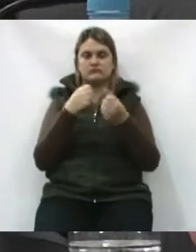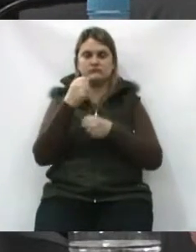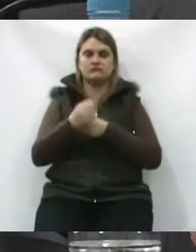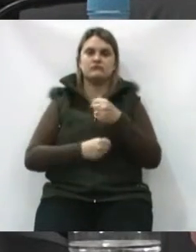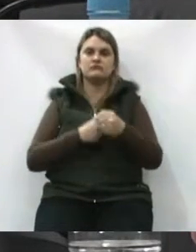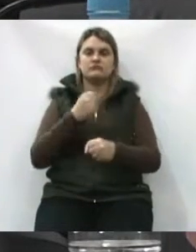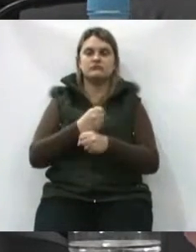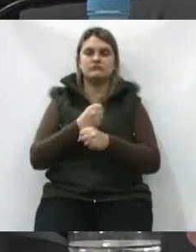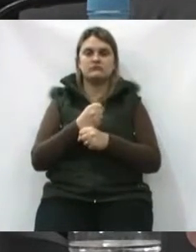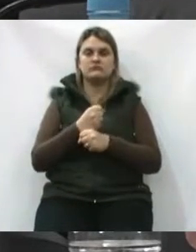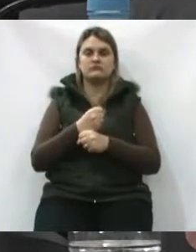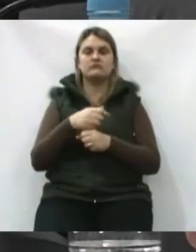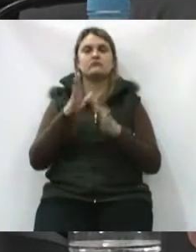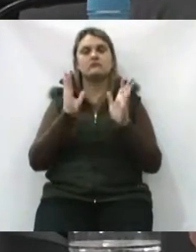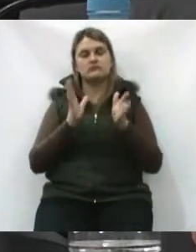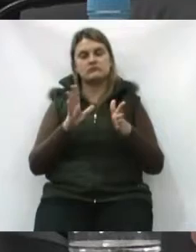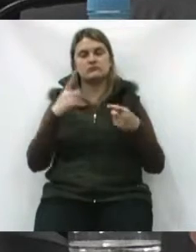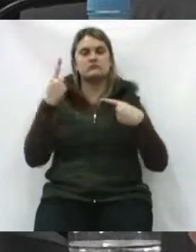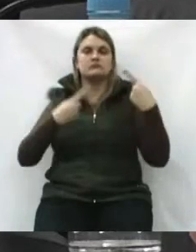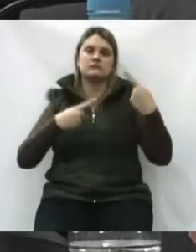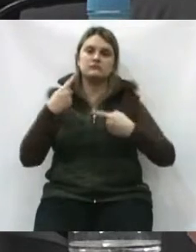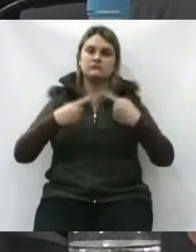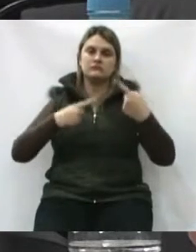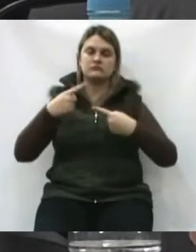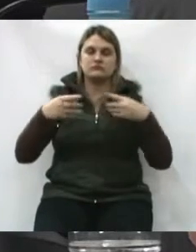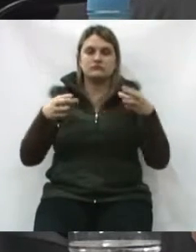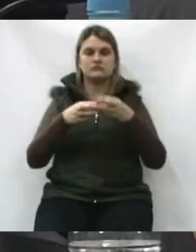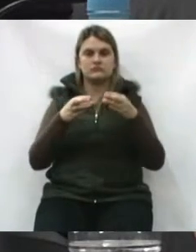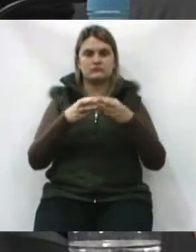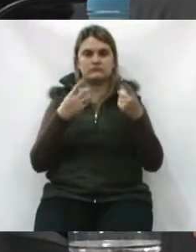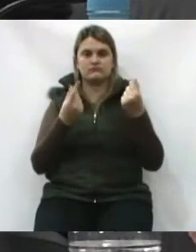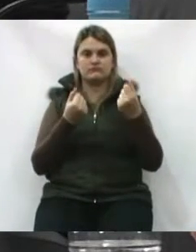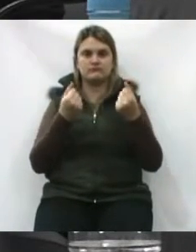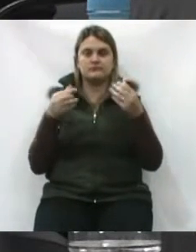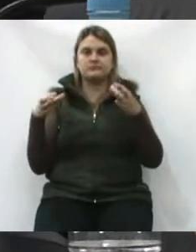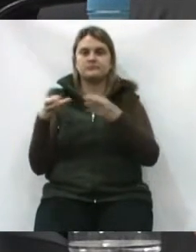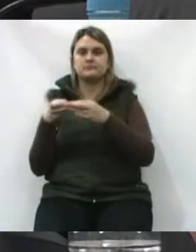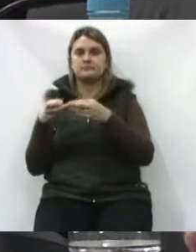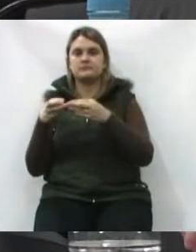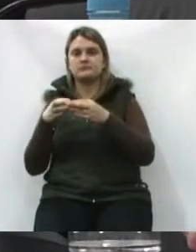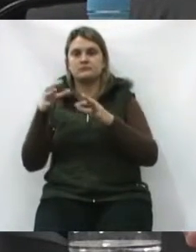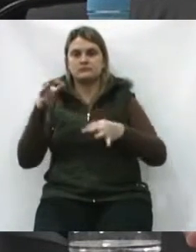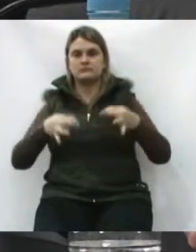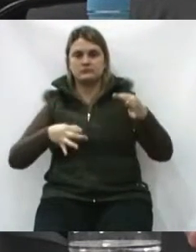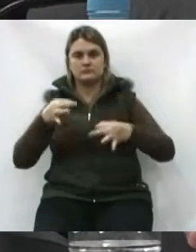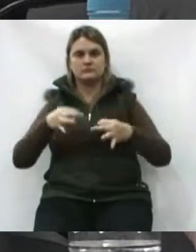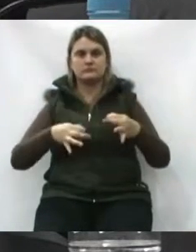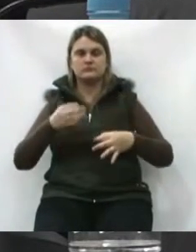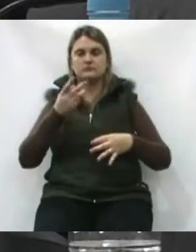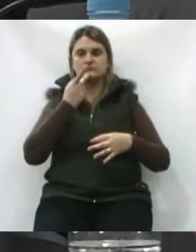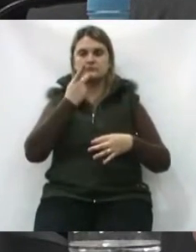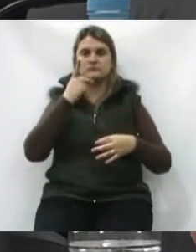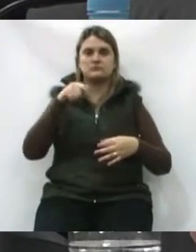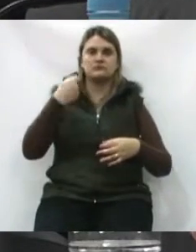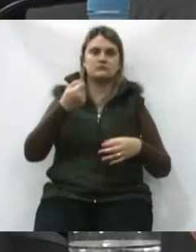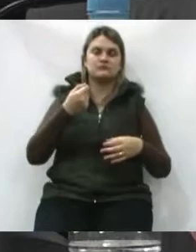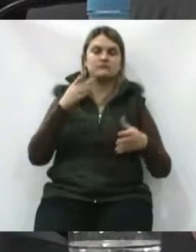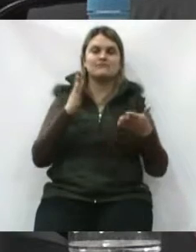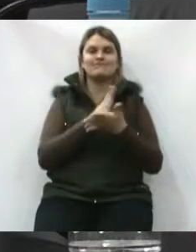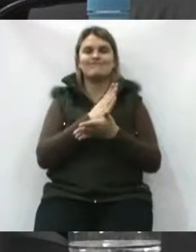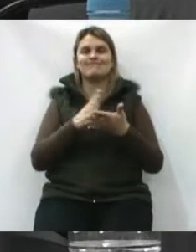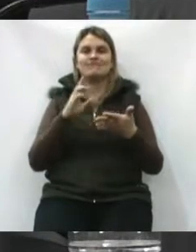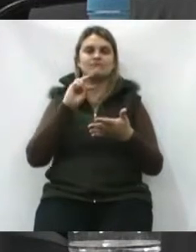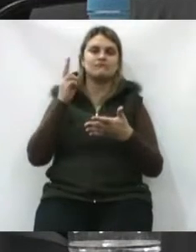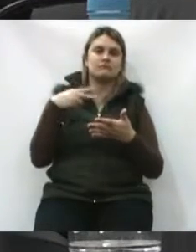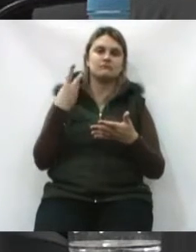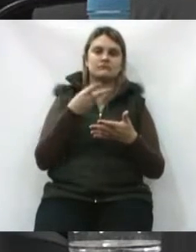anual. Tivemos uma discussão aqui, com Comissão de Finanças, com Comissão de Constituição e Justiça, sobre essa questão. Alguns